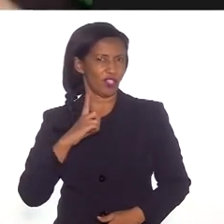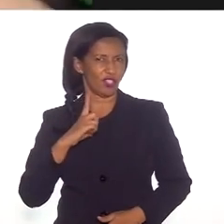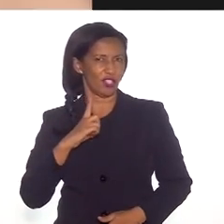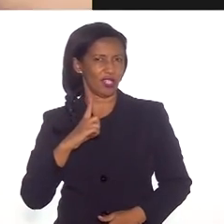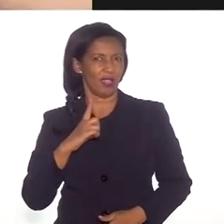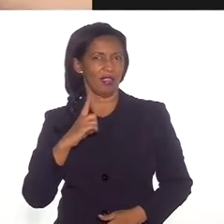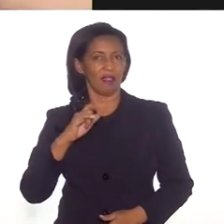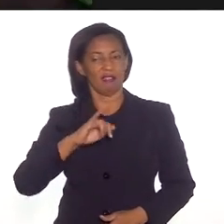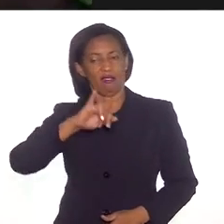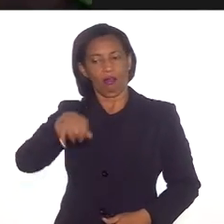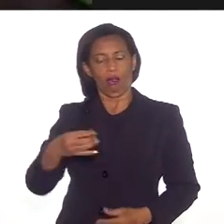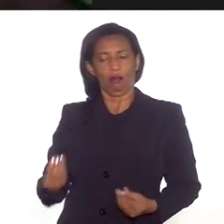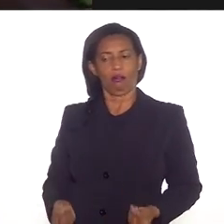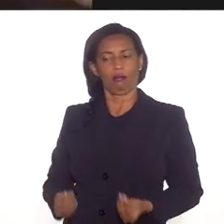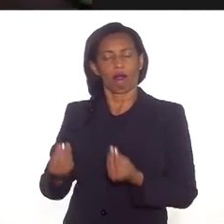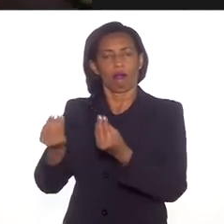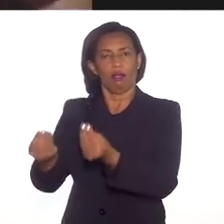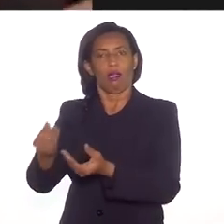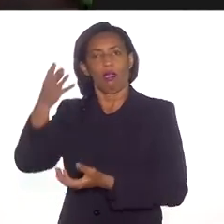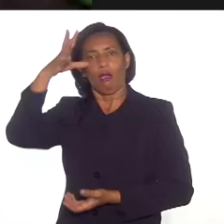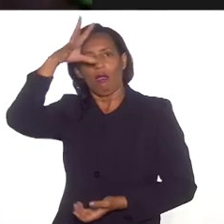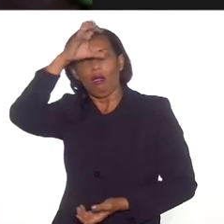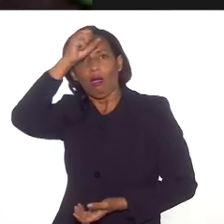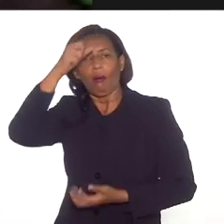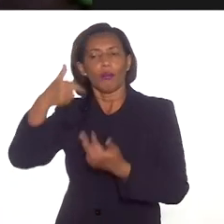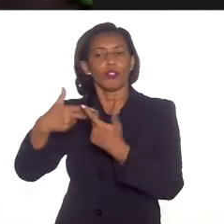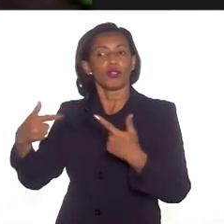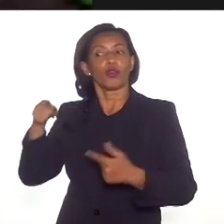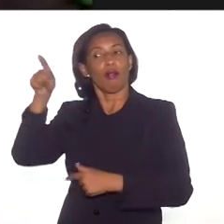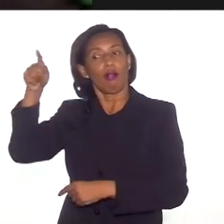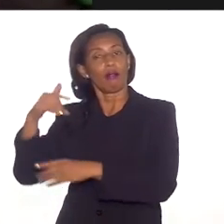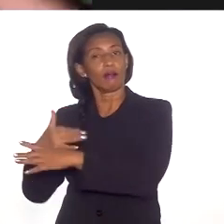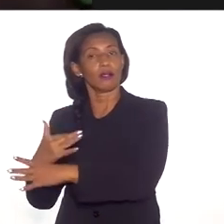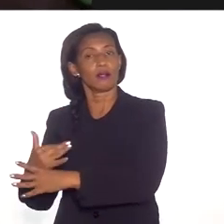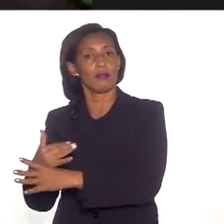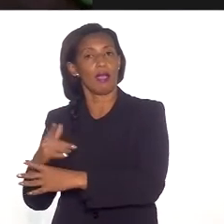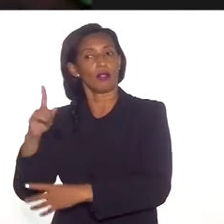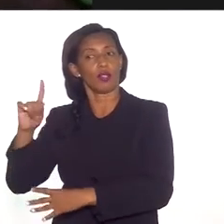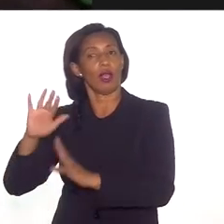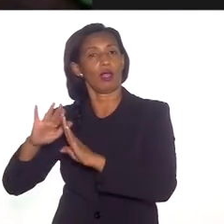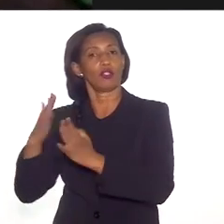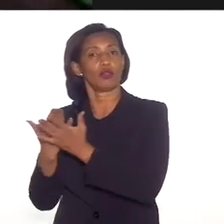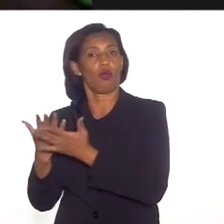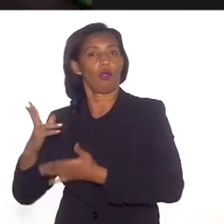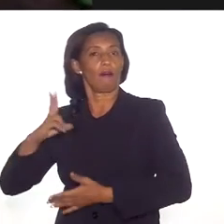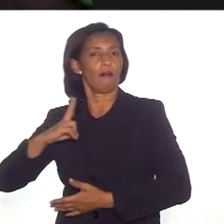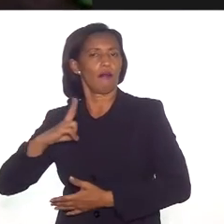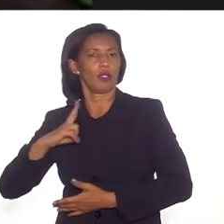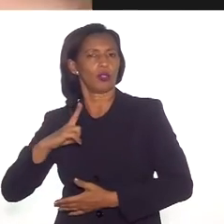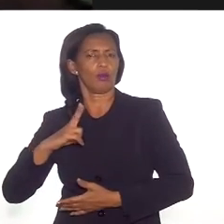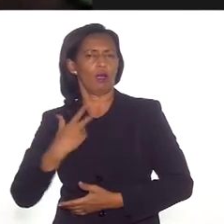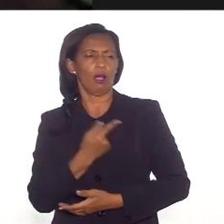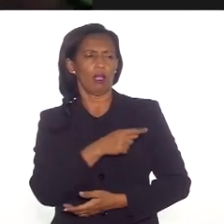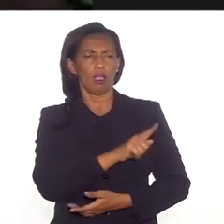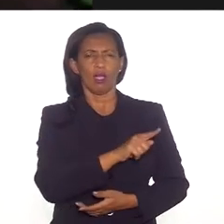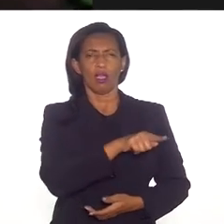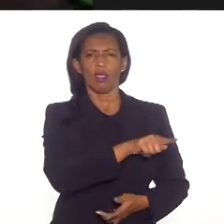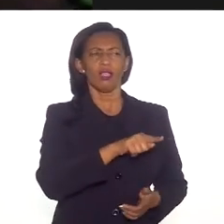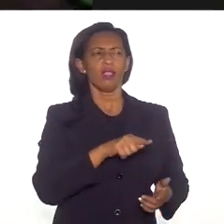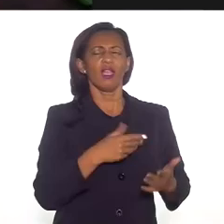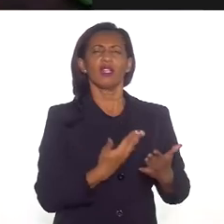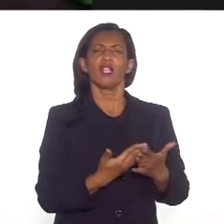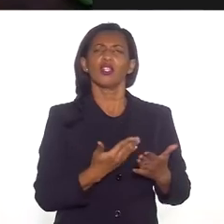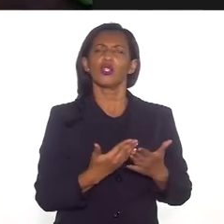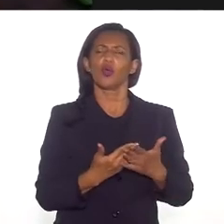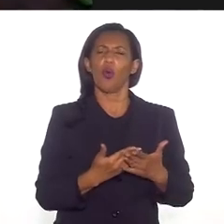que privilegiava muito aqueles que aprendiam as coisas na cidade ou em escolas particulares e não privilegiavam quem